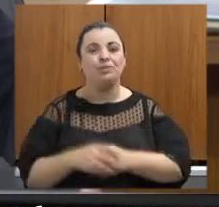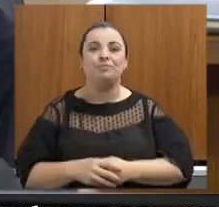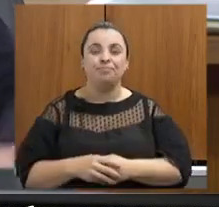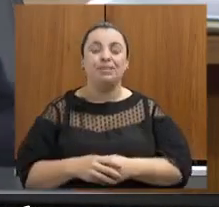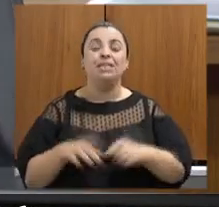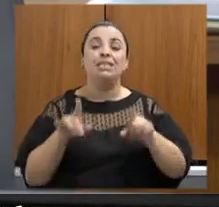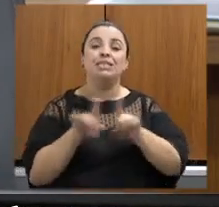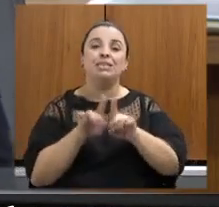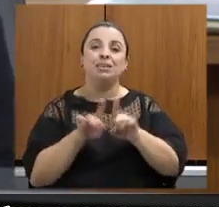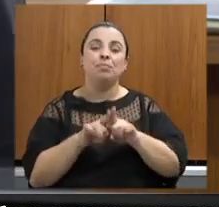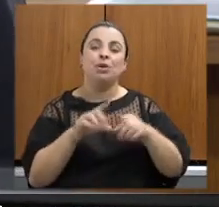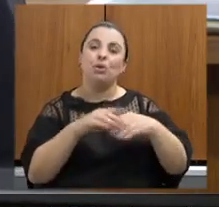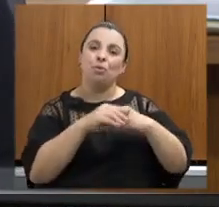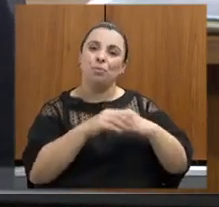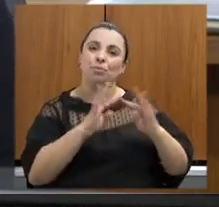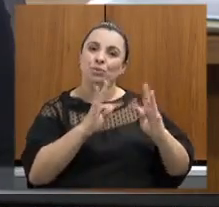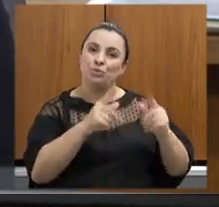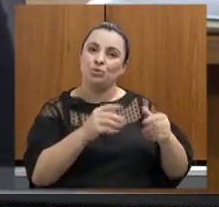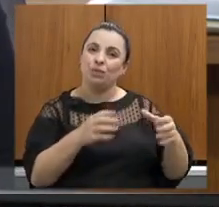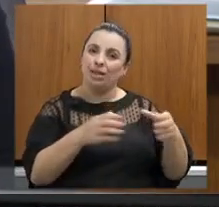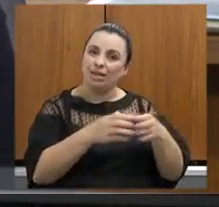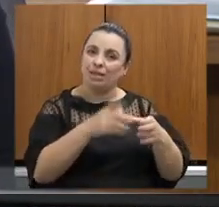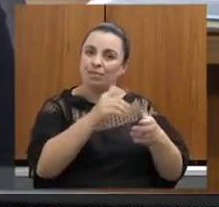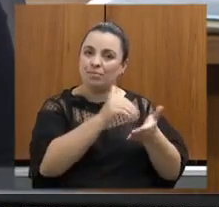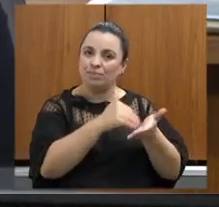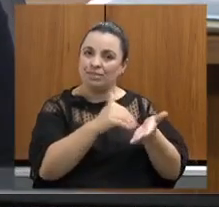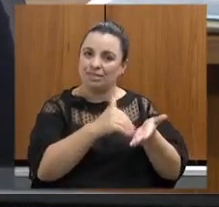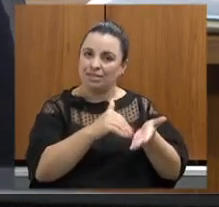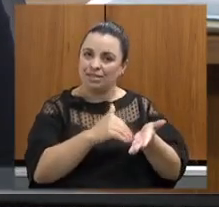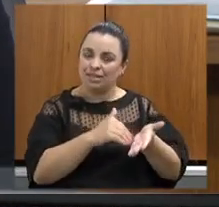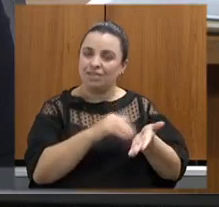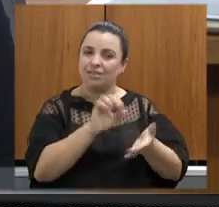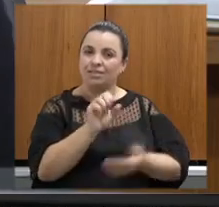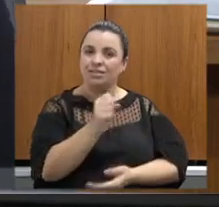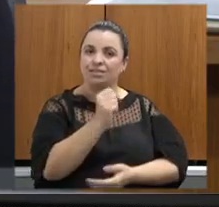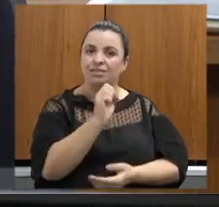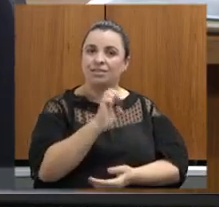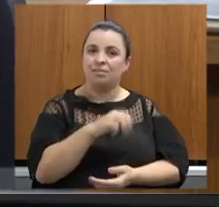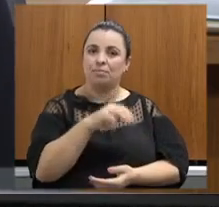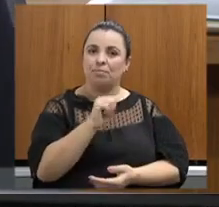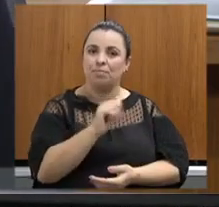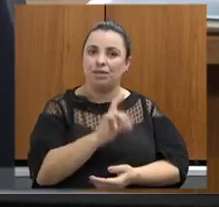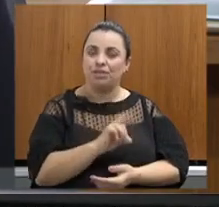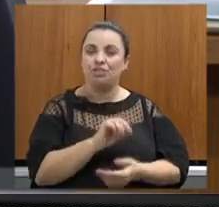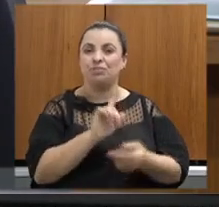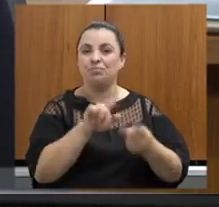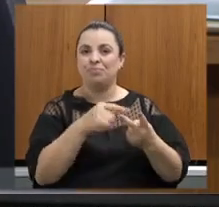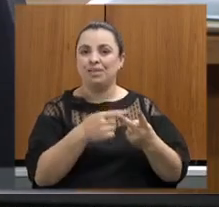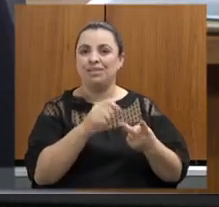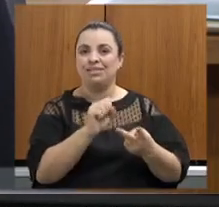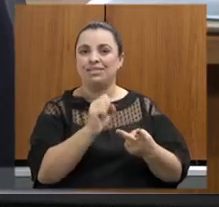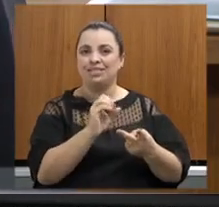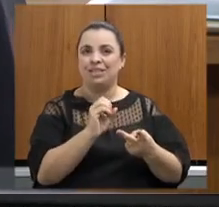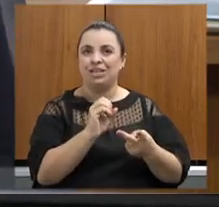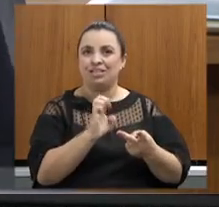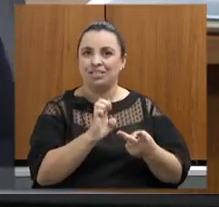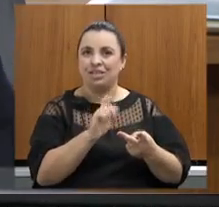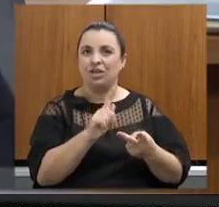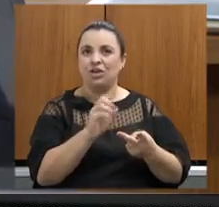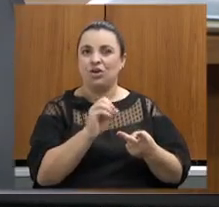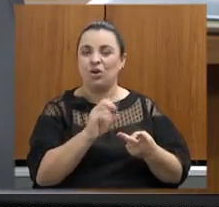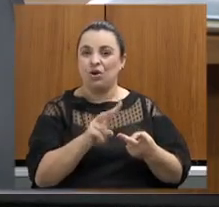cumprimentar toda a equipe da da SEMAD e da SEGOV todos vocês estão aqui